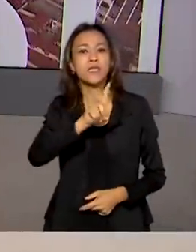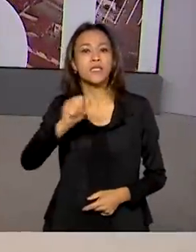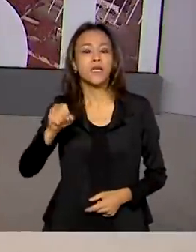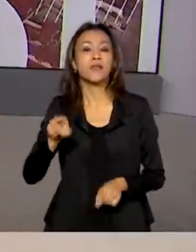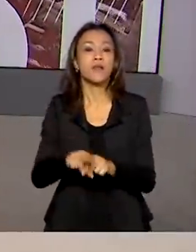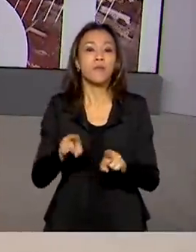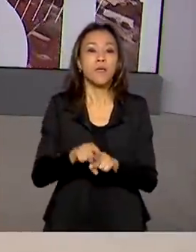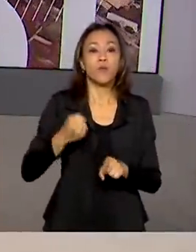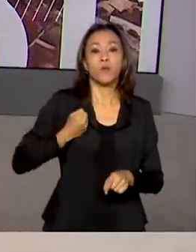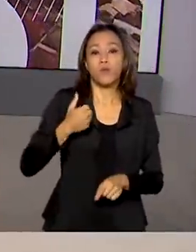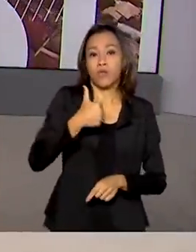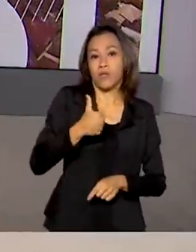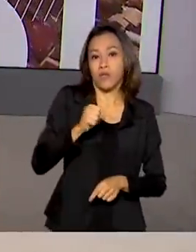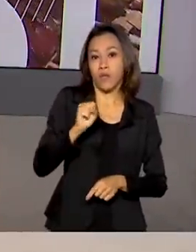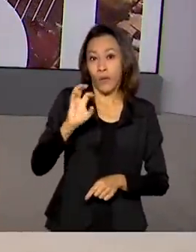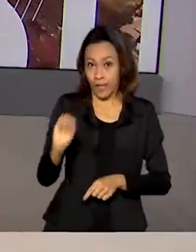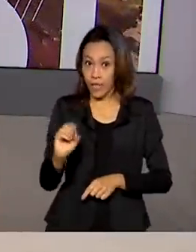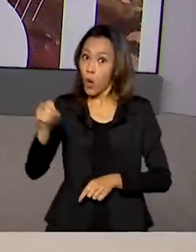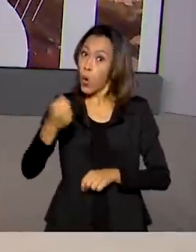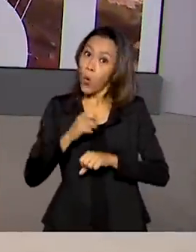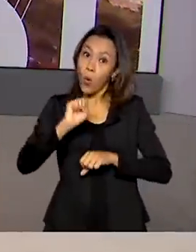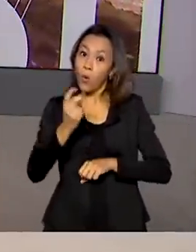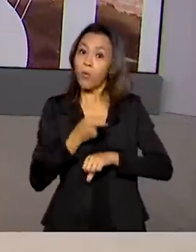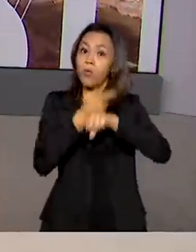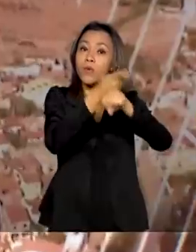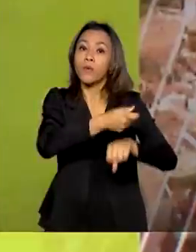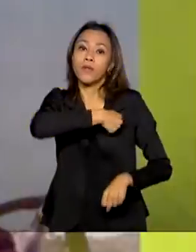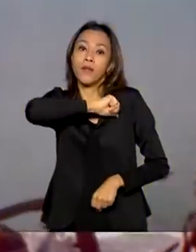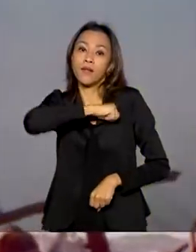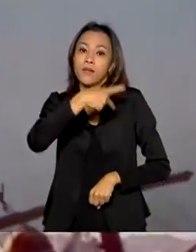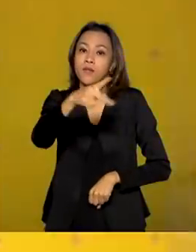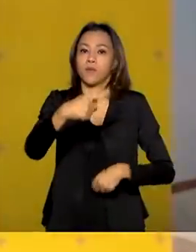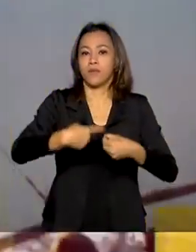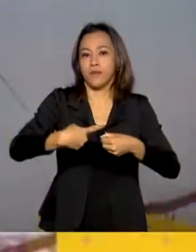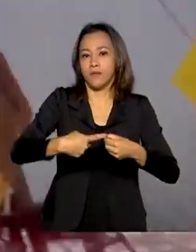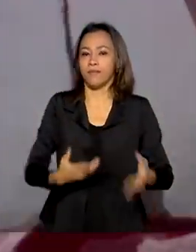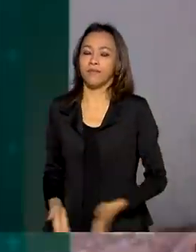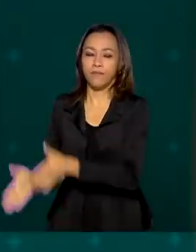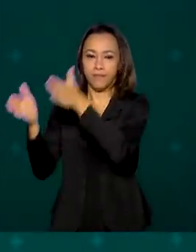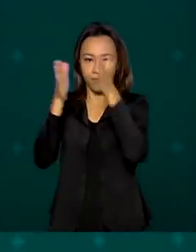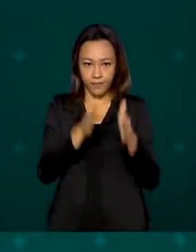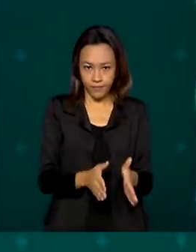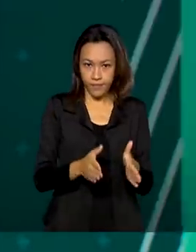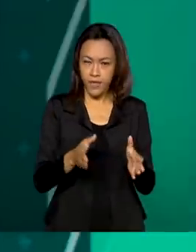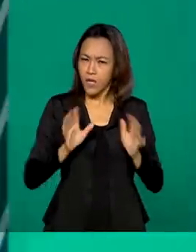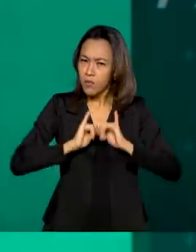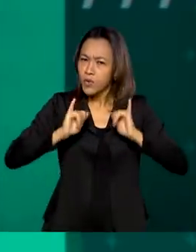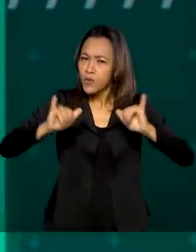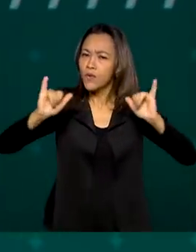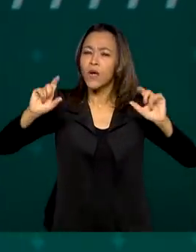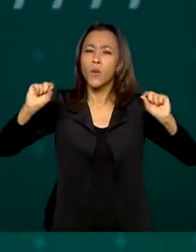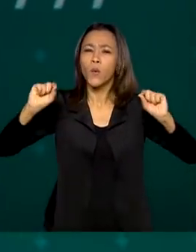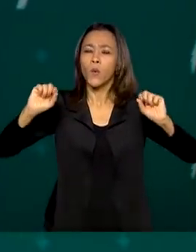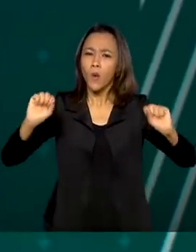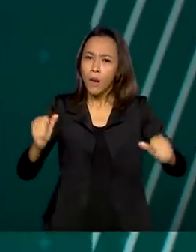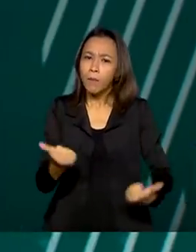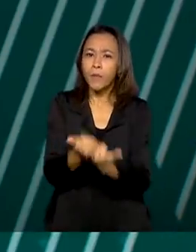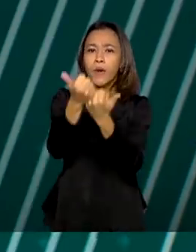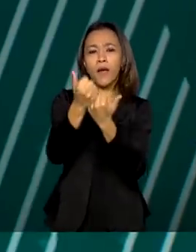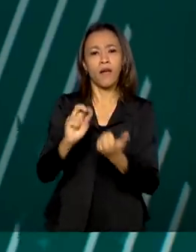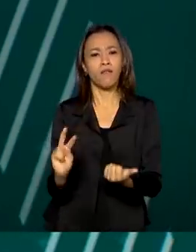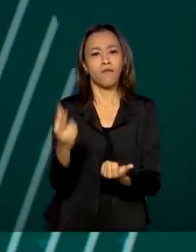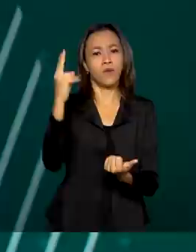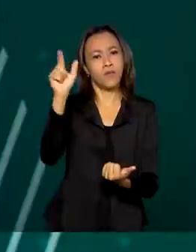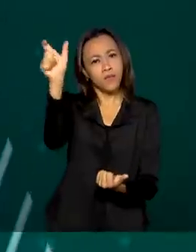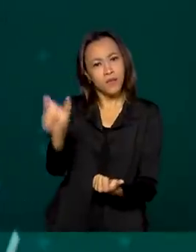ou procure uma delegacia na sua cidade. E uma campanha pretende reforçar a valorização da mulher no mercado